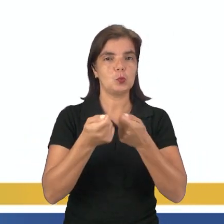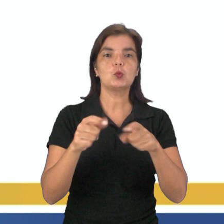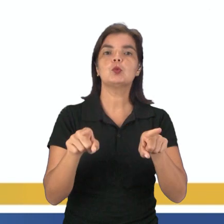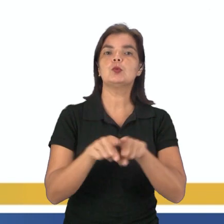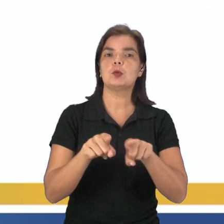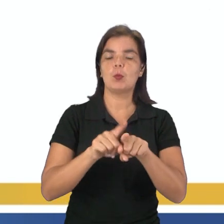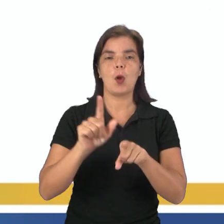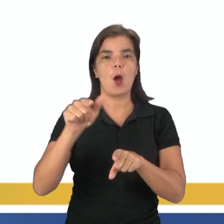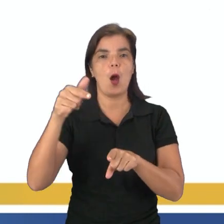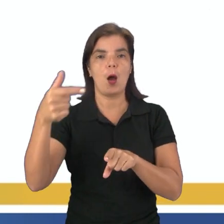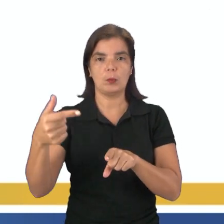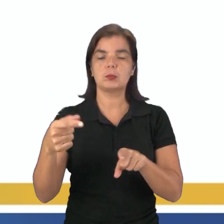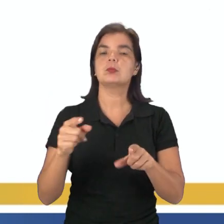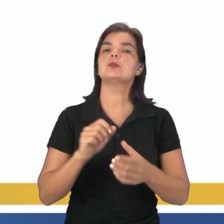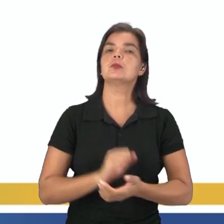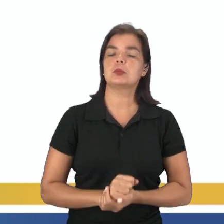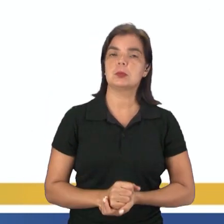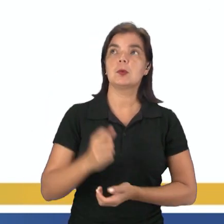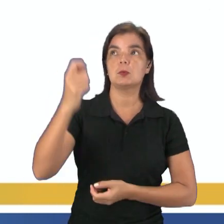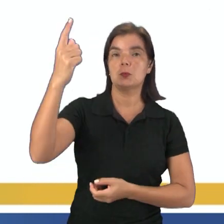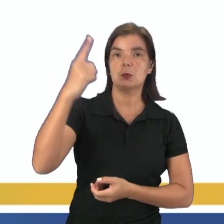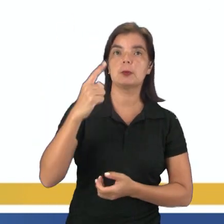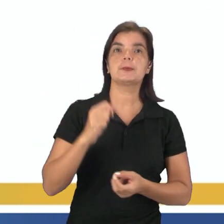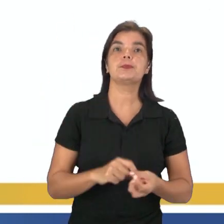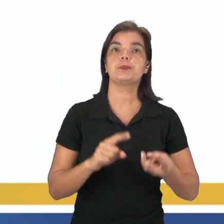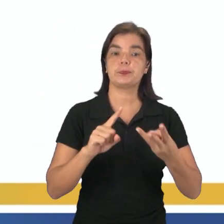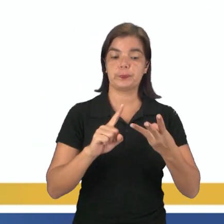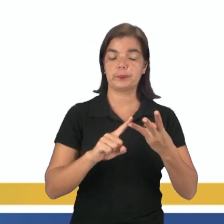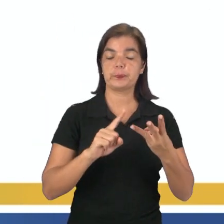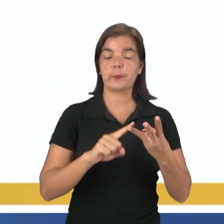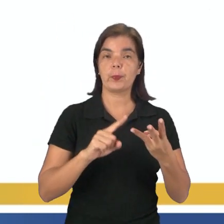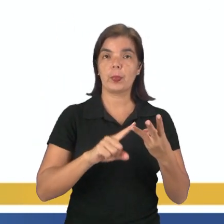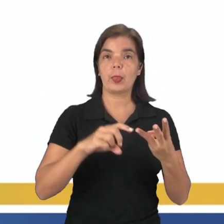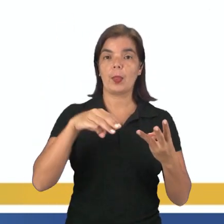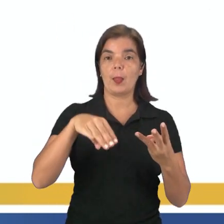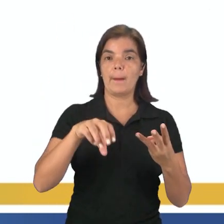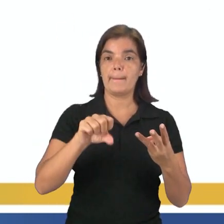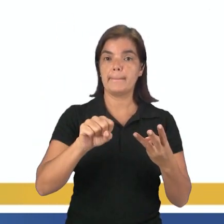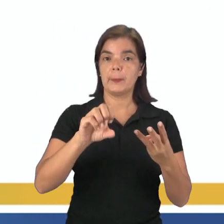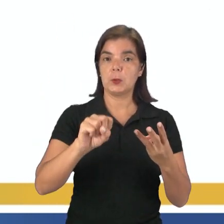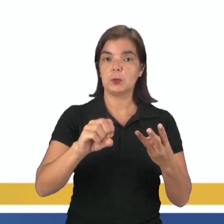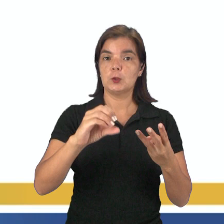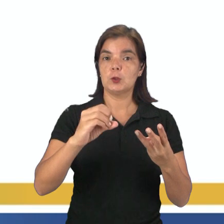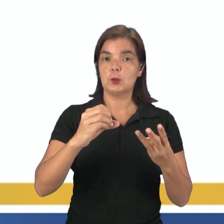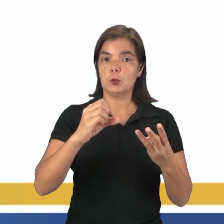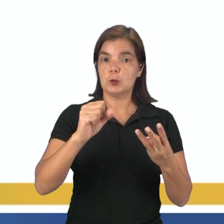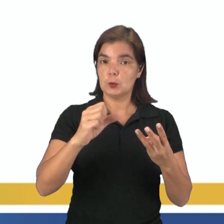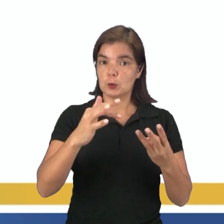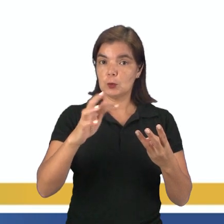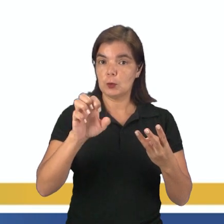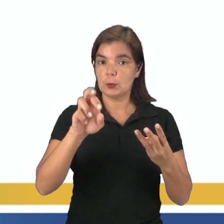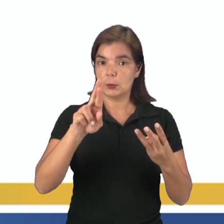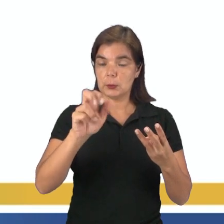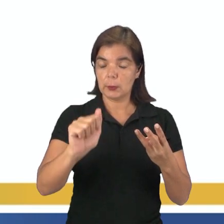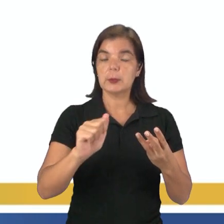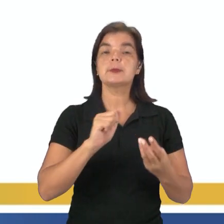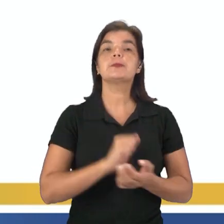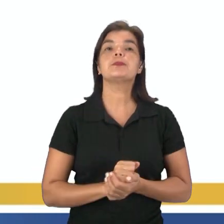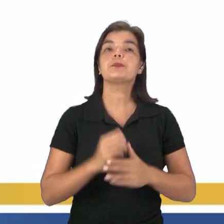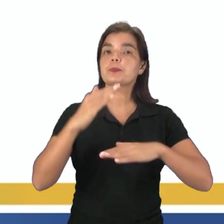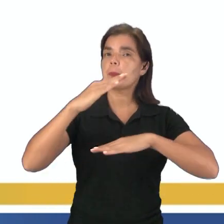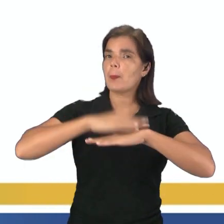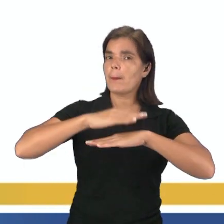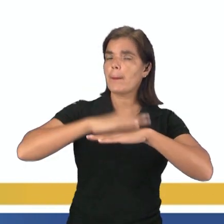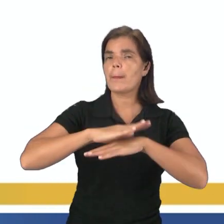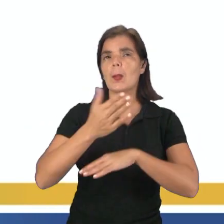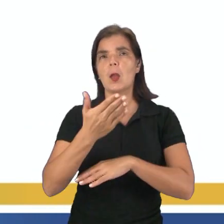em relação à questão da radiação. Quando a gente fala da mesosfera, que é a camada acima, a camada do meio, ela